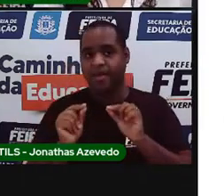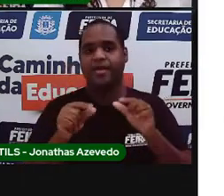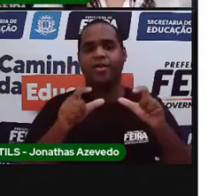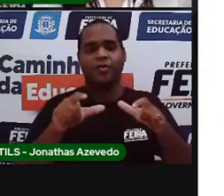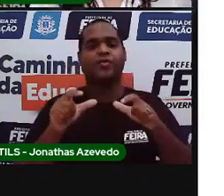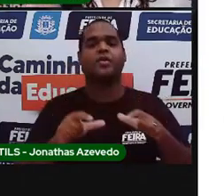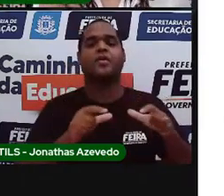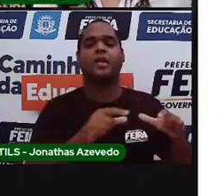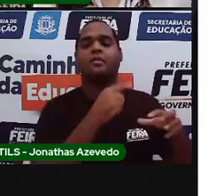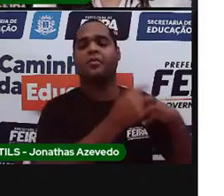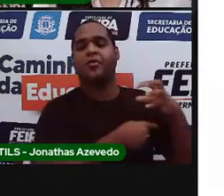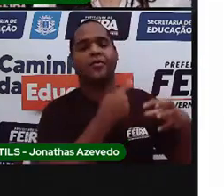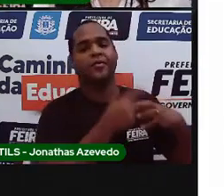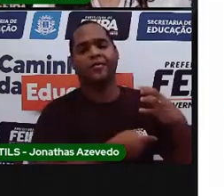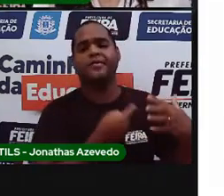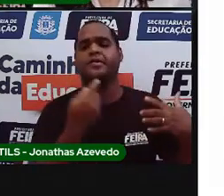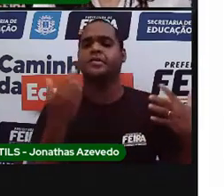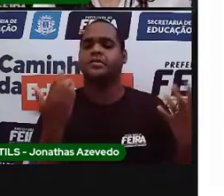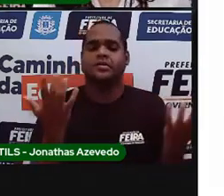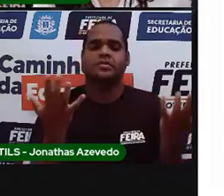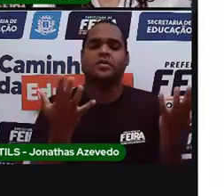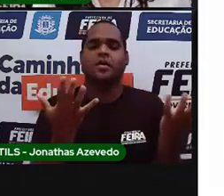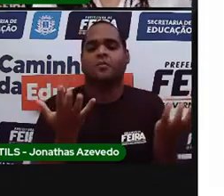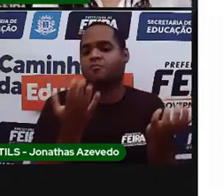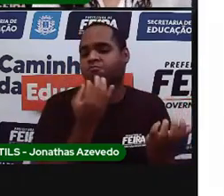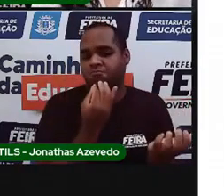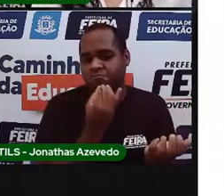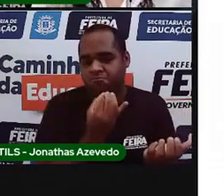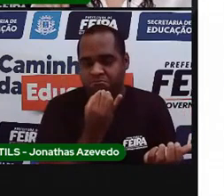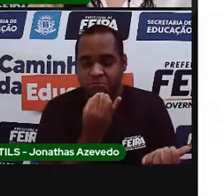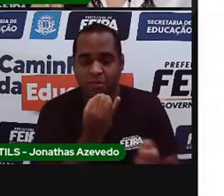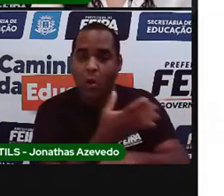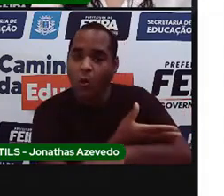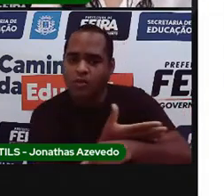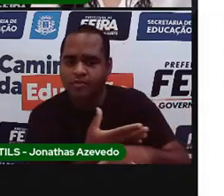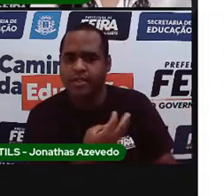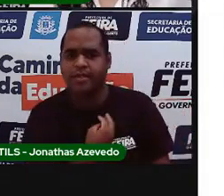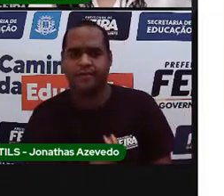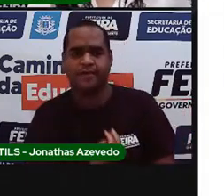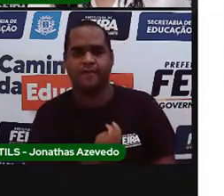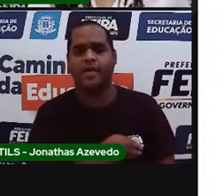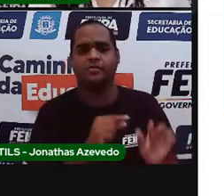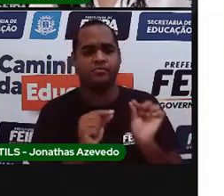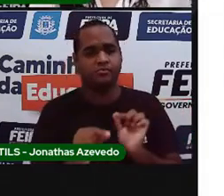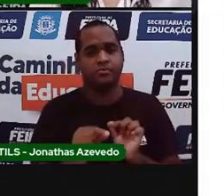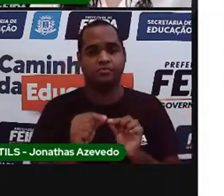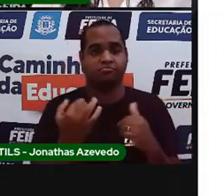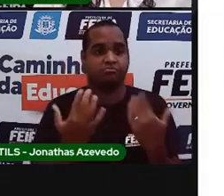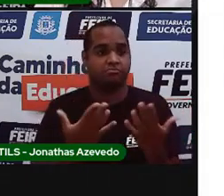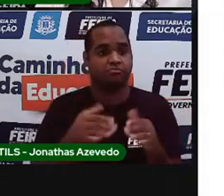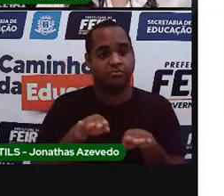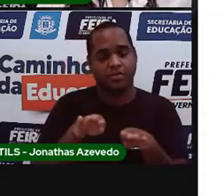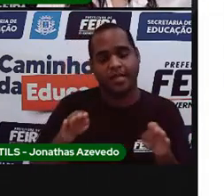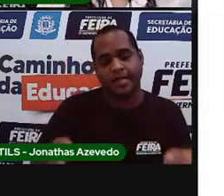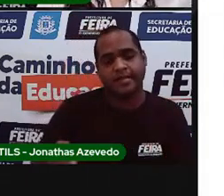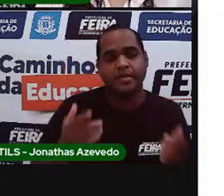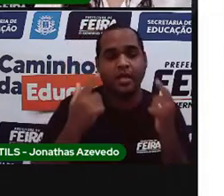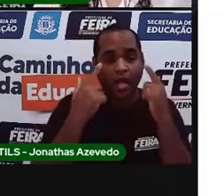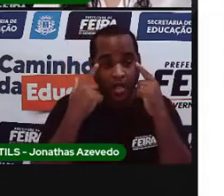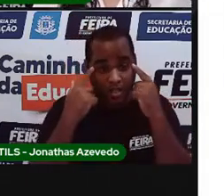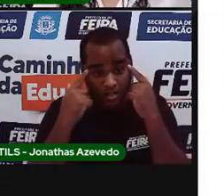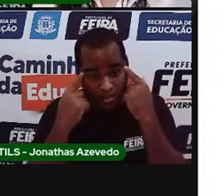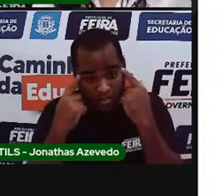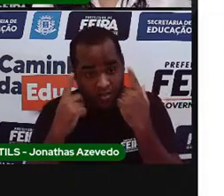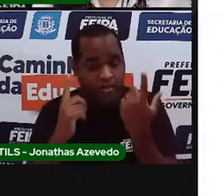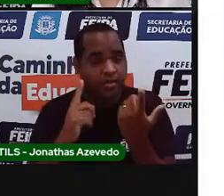lugar do mundo. E eles mantêm essas tradições vivas. Nós temos comunidades chinesas, japonesas,